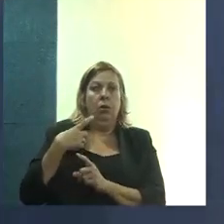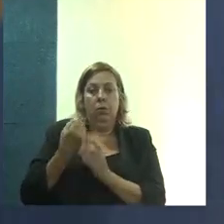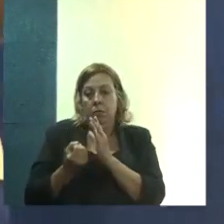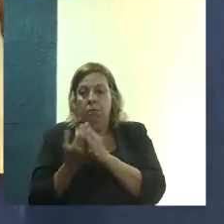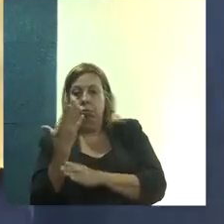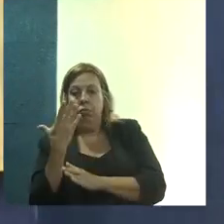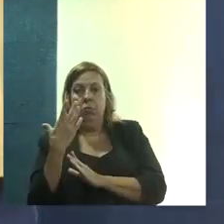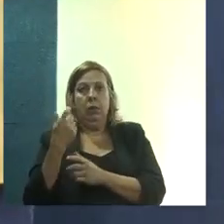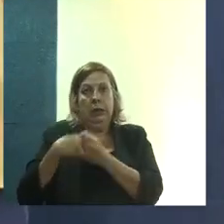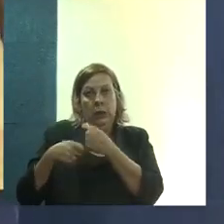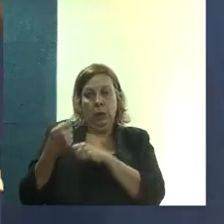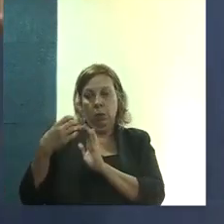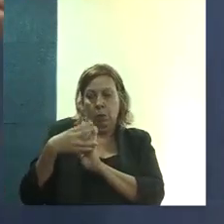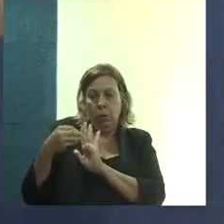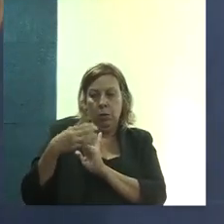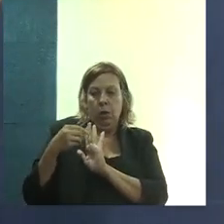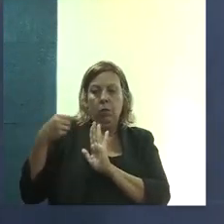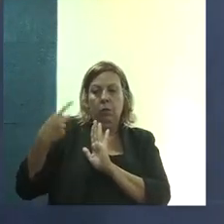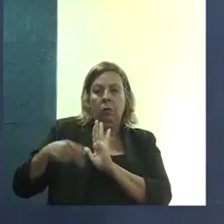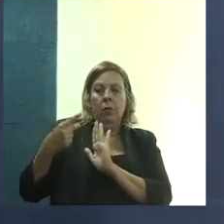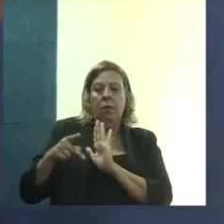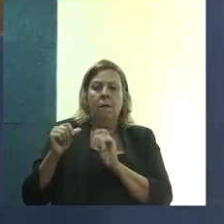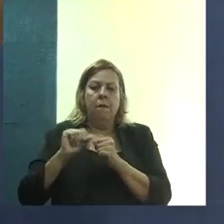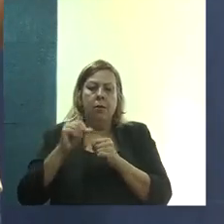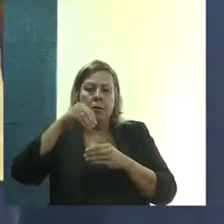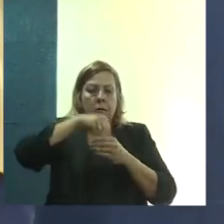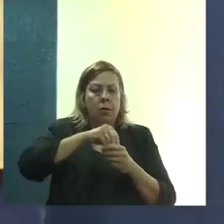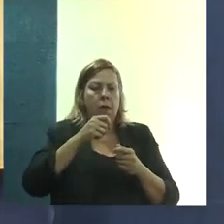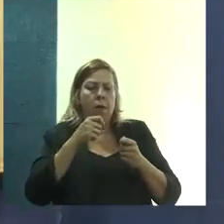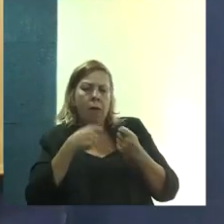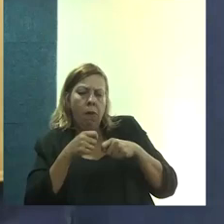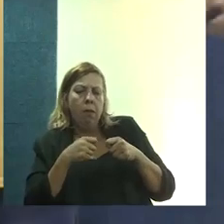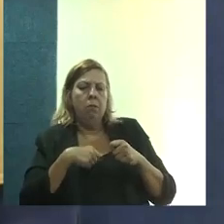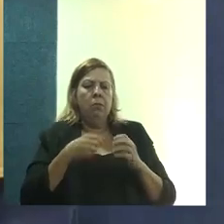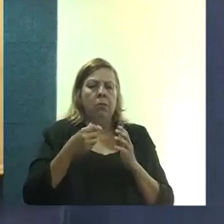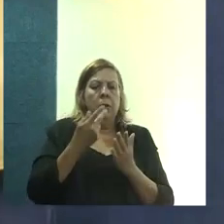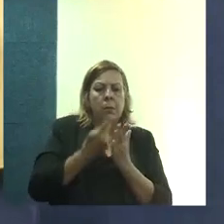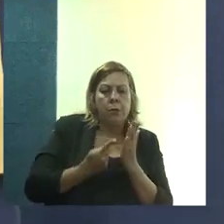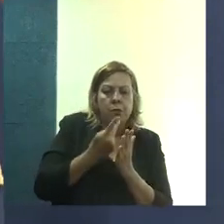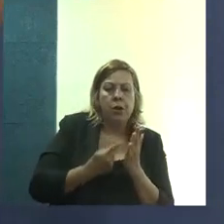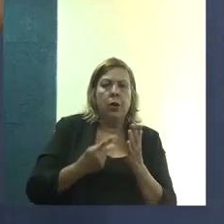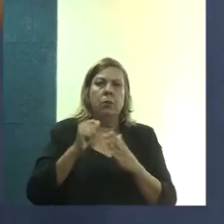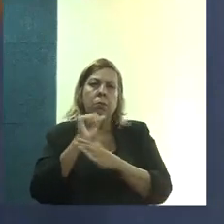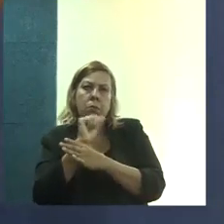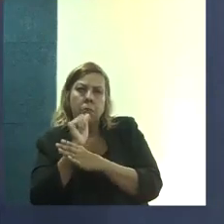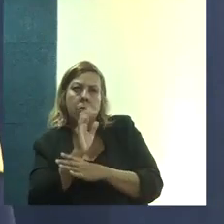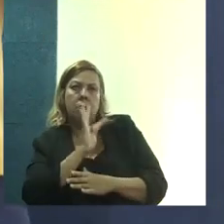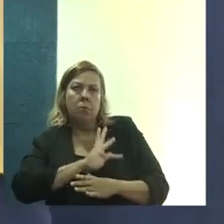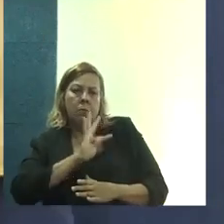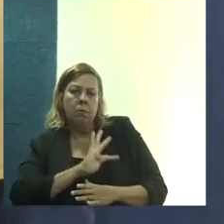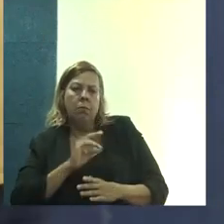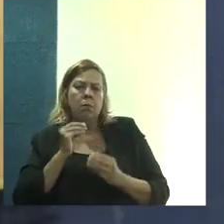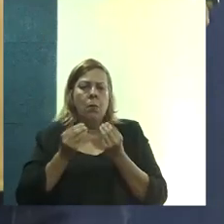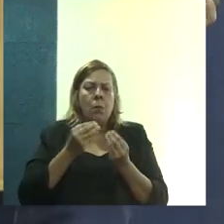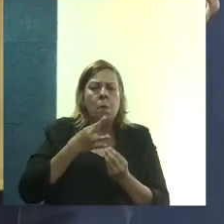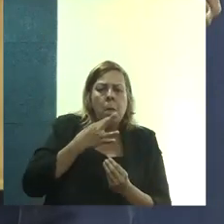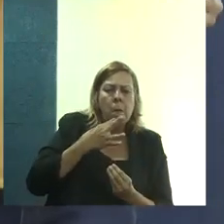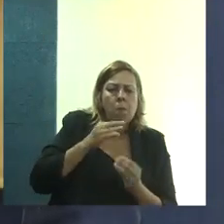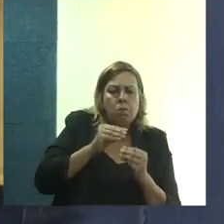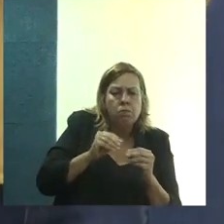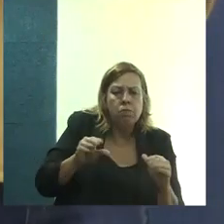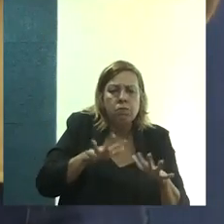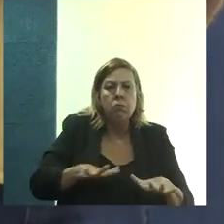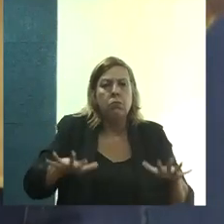foi a criação do escritório modelo, em que a gente fazia o desenvolvimento de projetos de extensão, assistência técnica, reconhecimento do